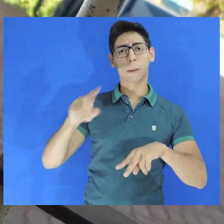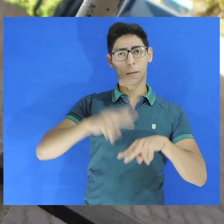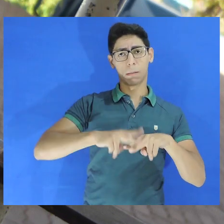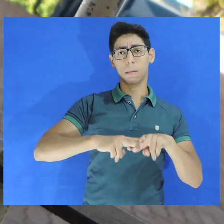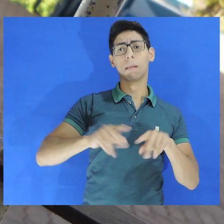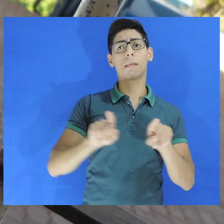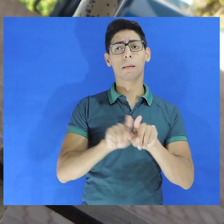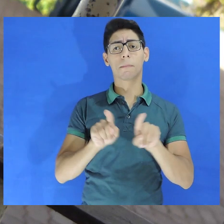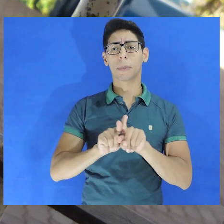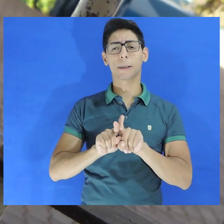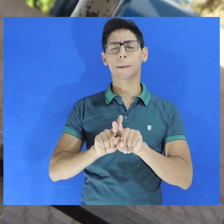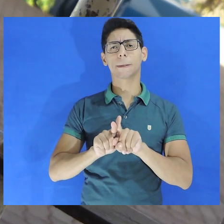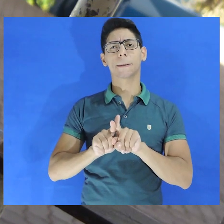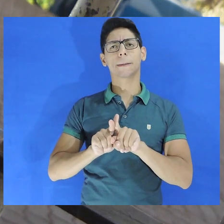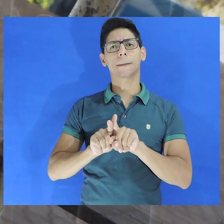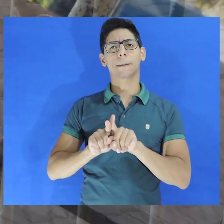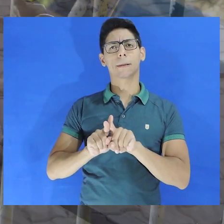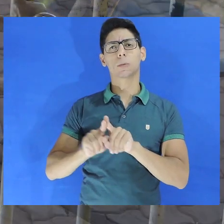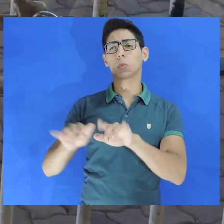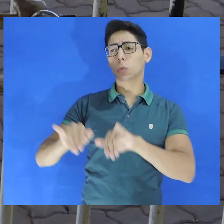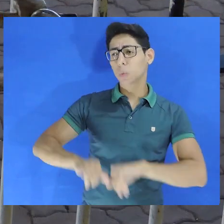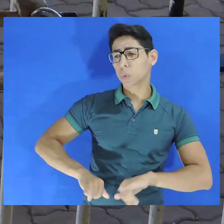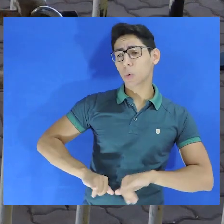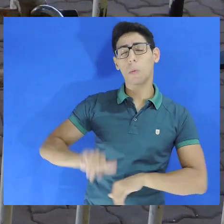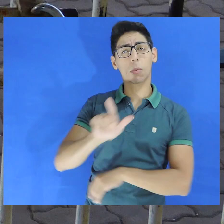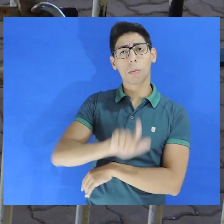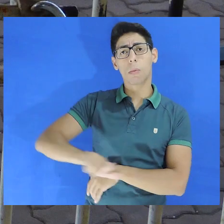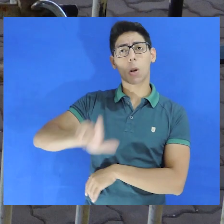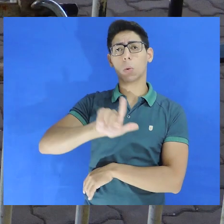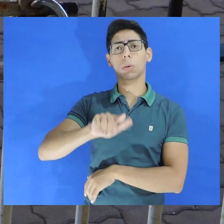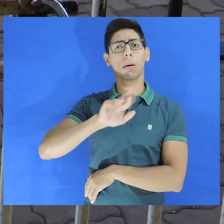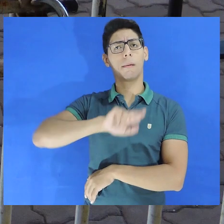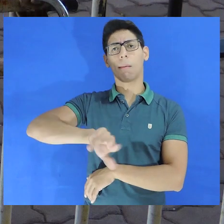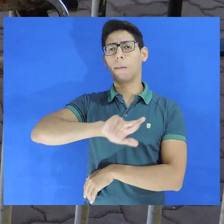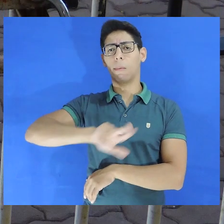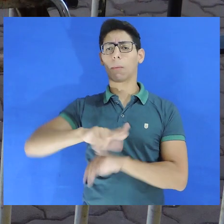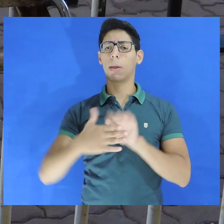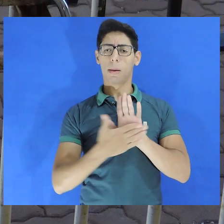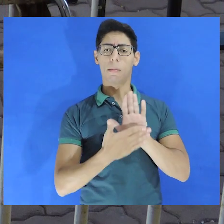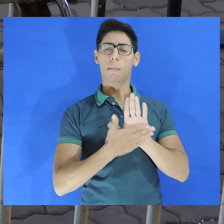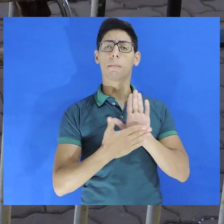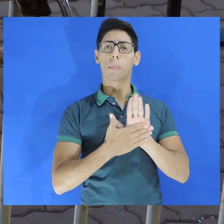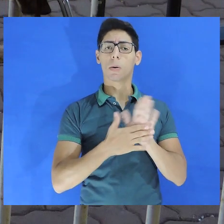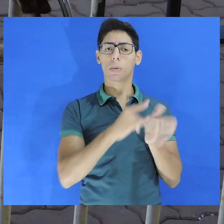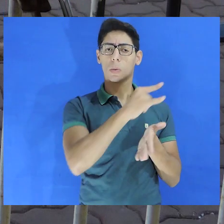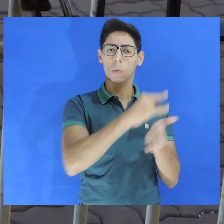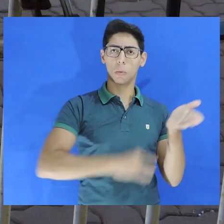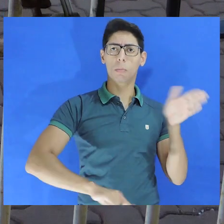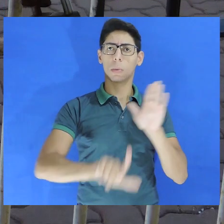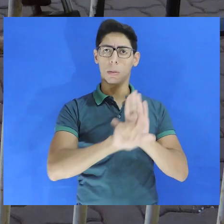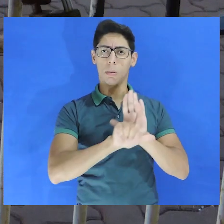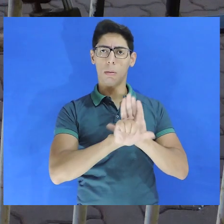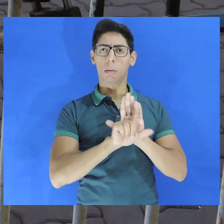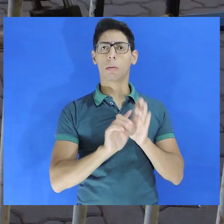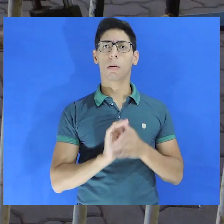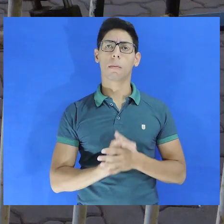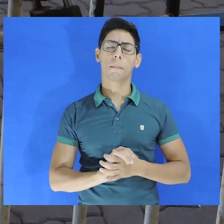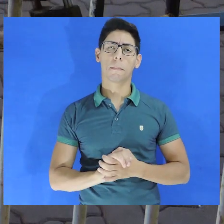prisional vive rendido a uma lógica que não é a lógica proposta e prevista no ordenamento